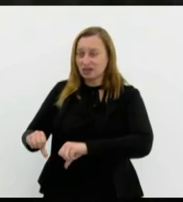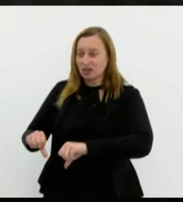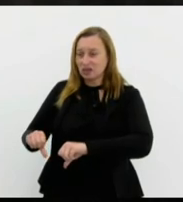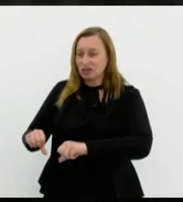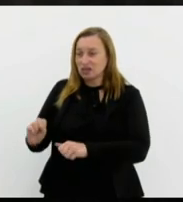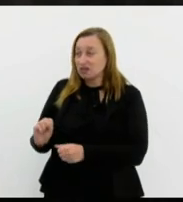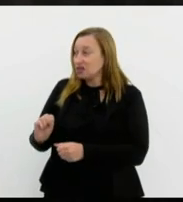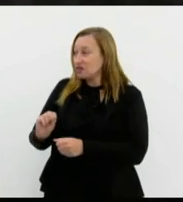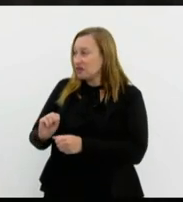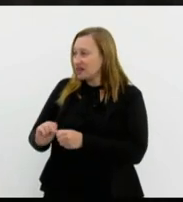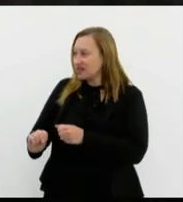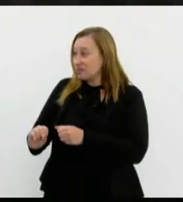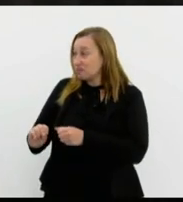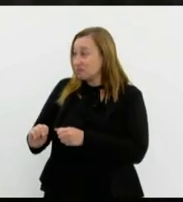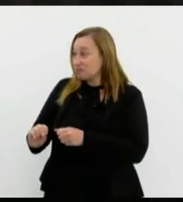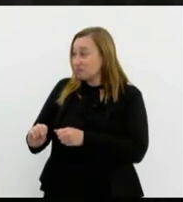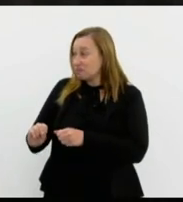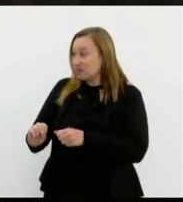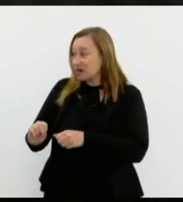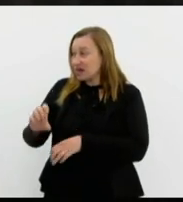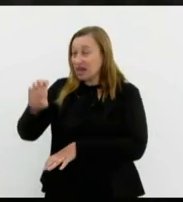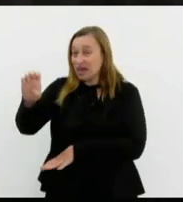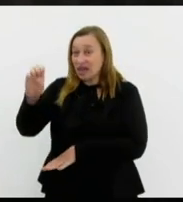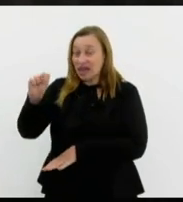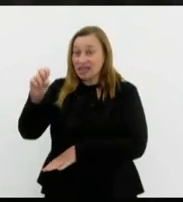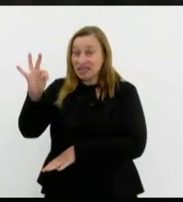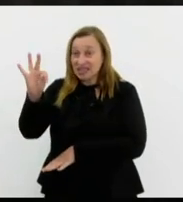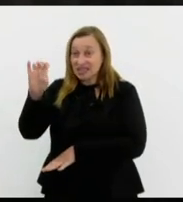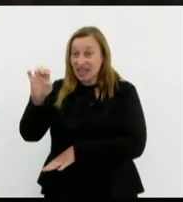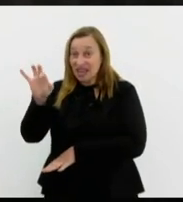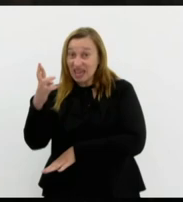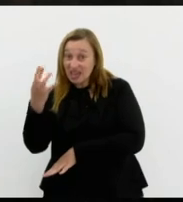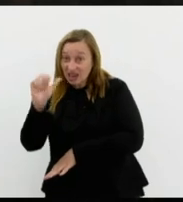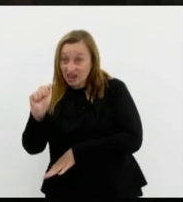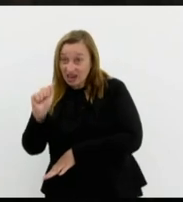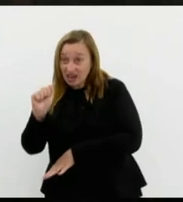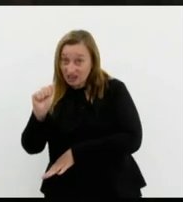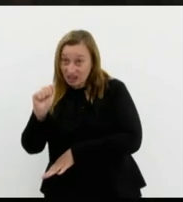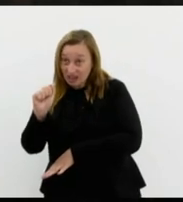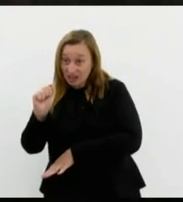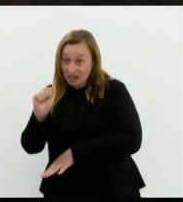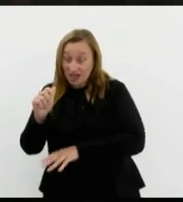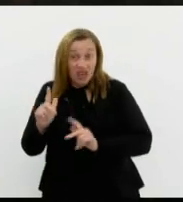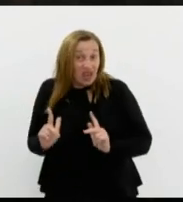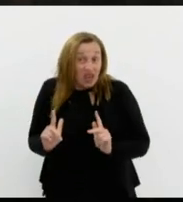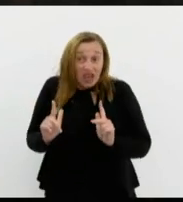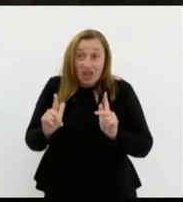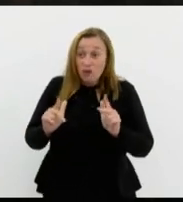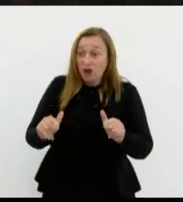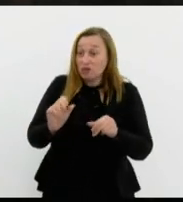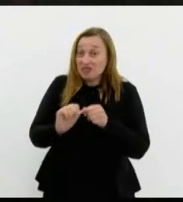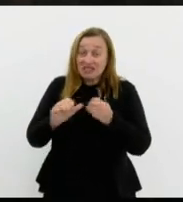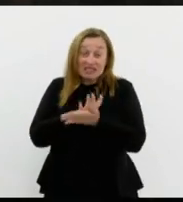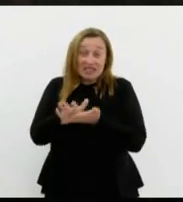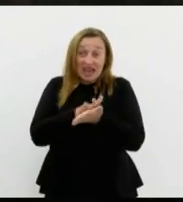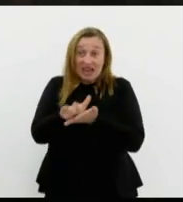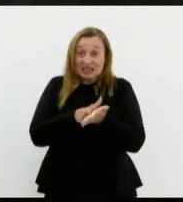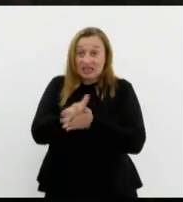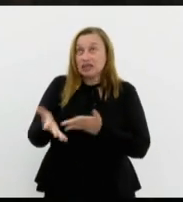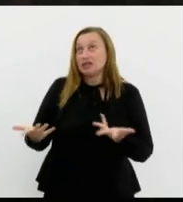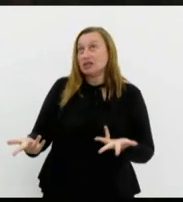orgulhava e se orgulha de nunca ter lido um livro. Nós poderíamos até atribuir que essa ignorância